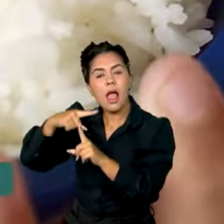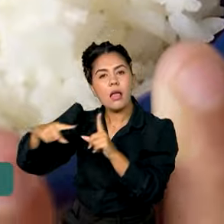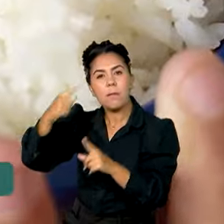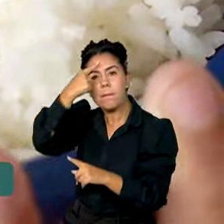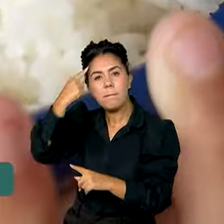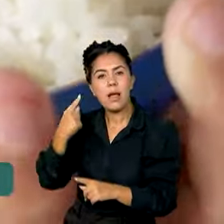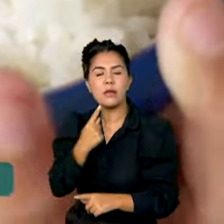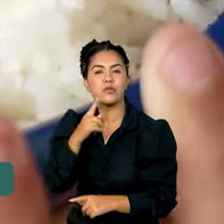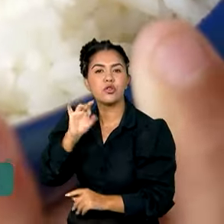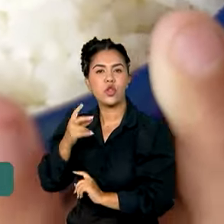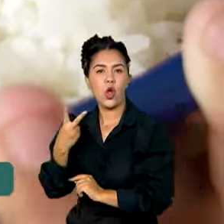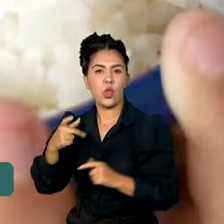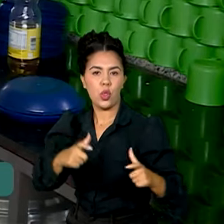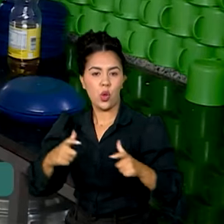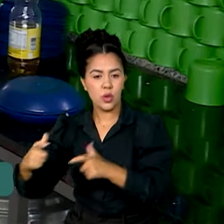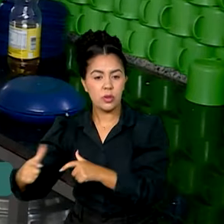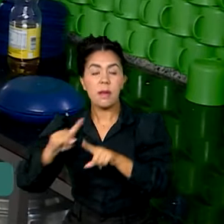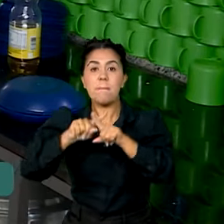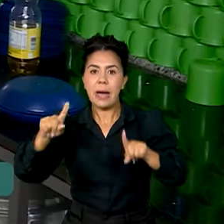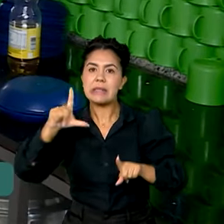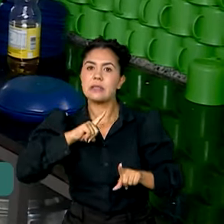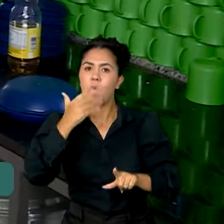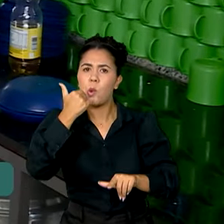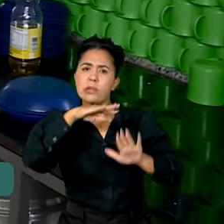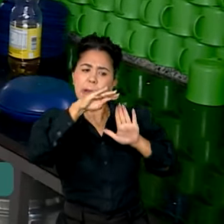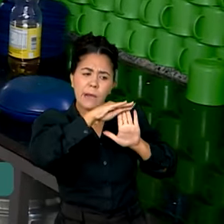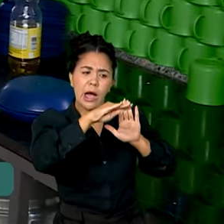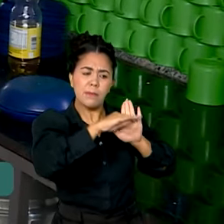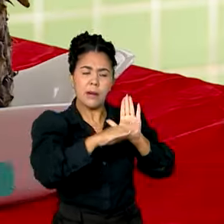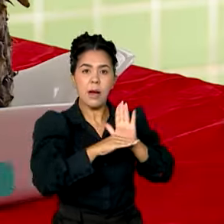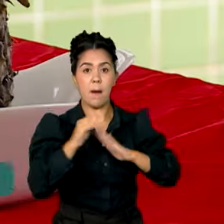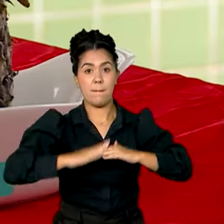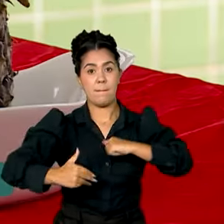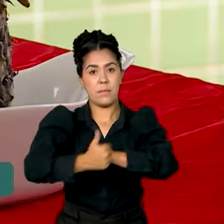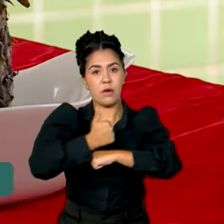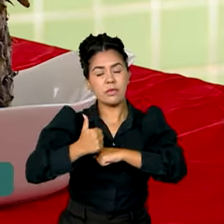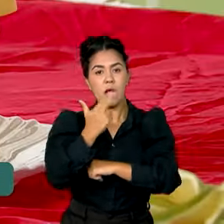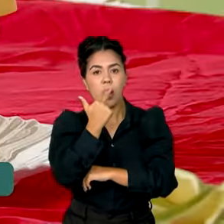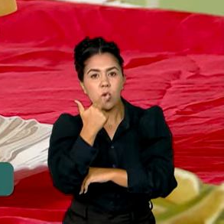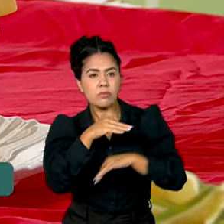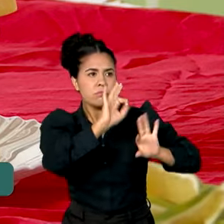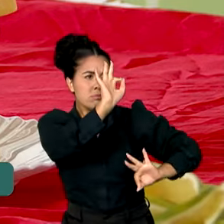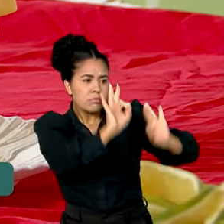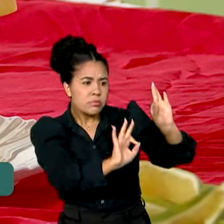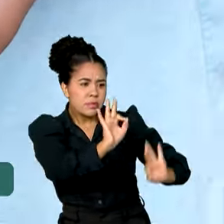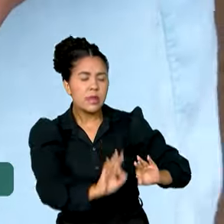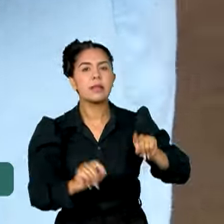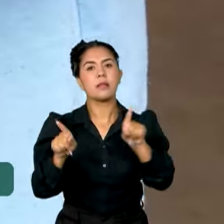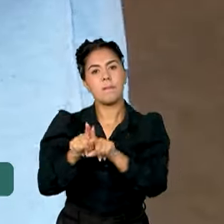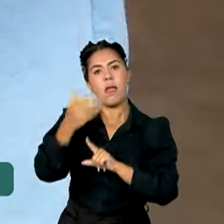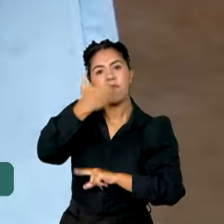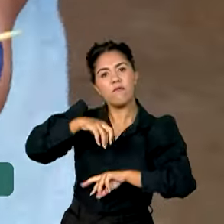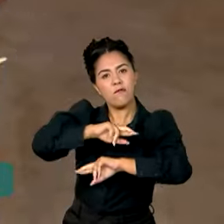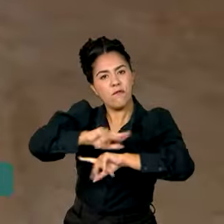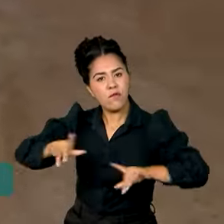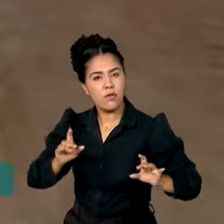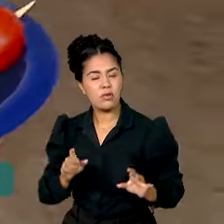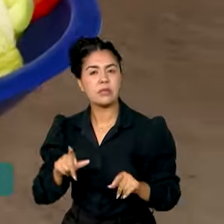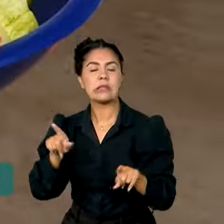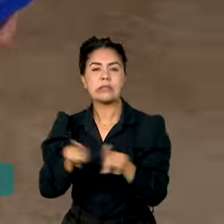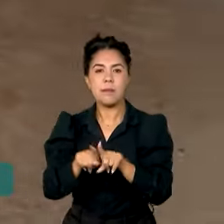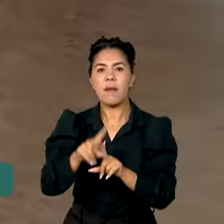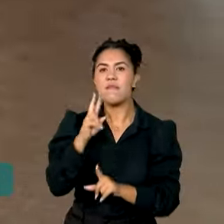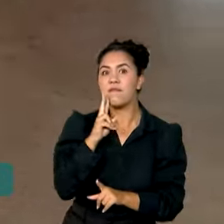acesso a um cardápio variado, formulado por nutricionistas e reforçado em frutas, legumes e